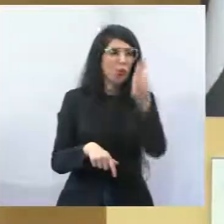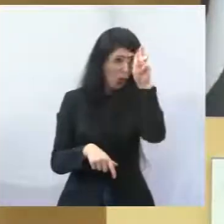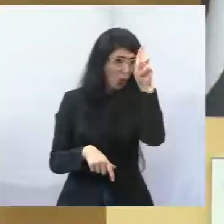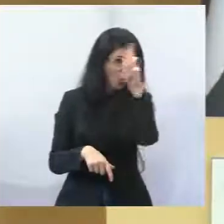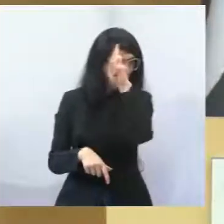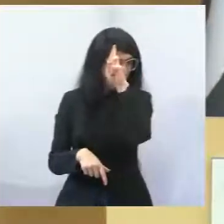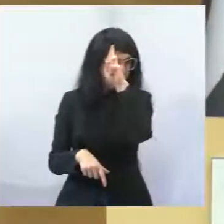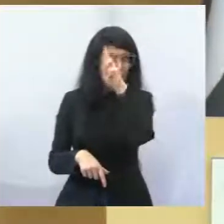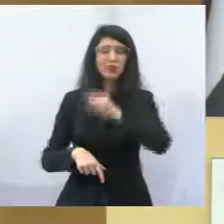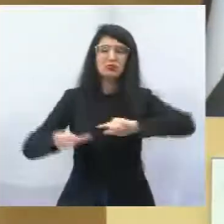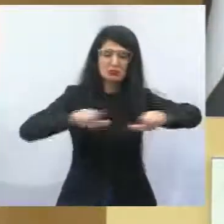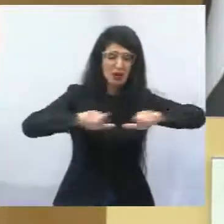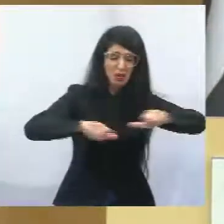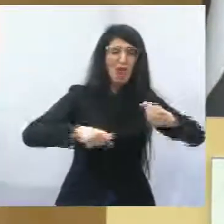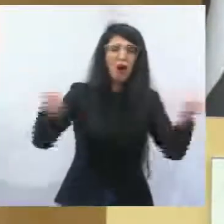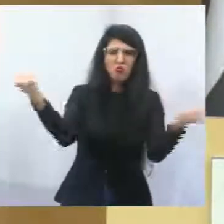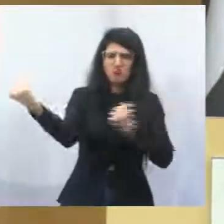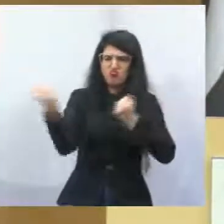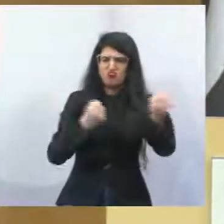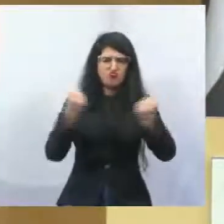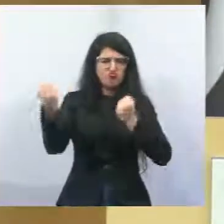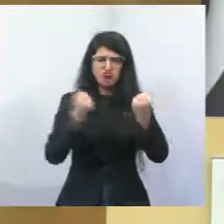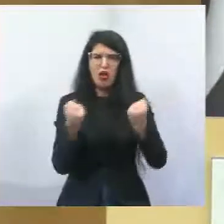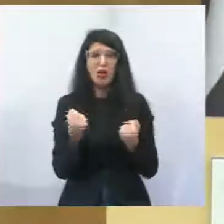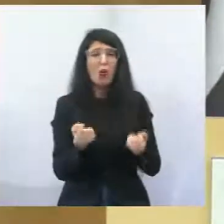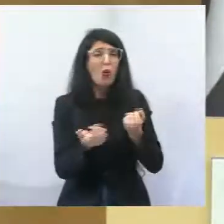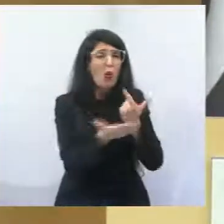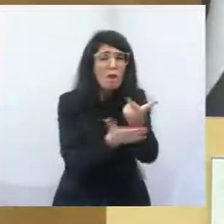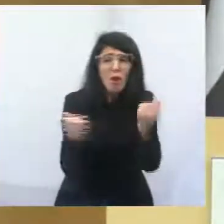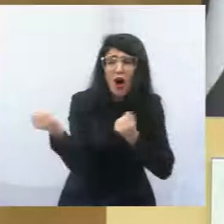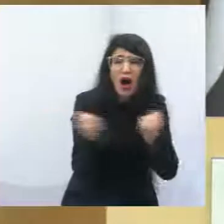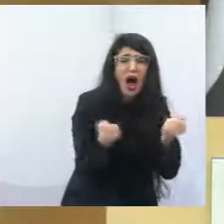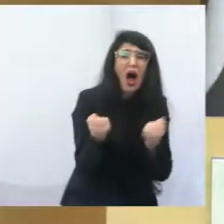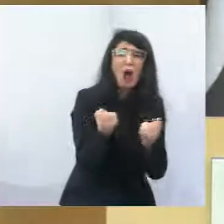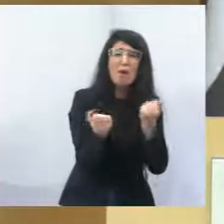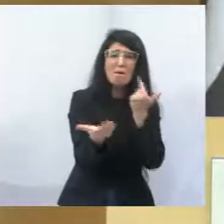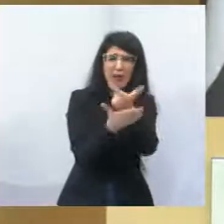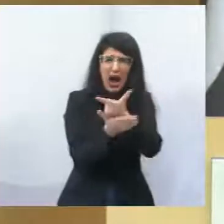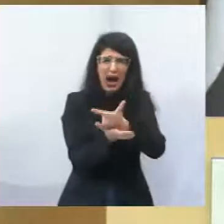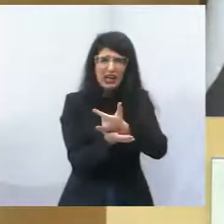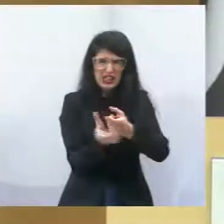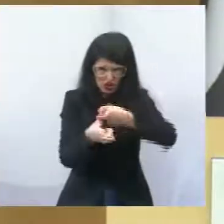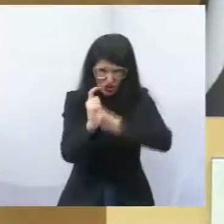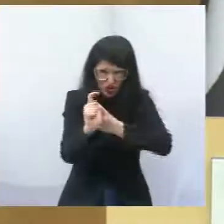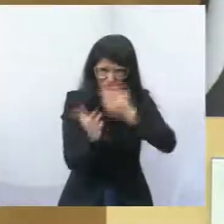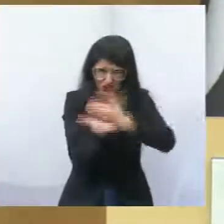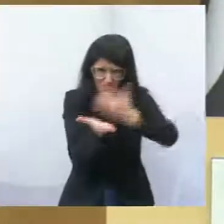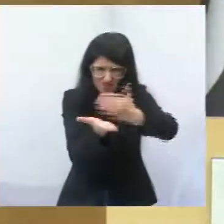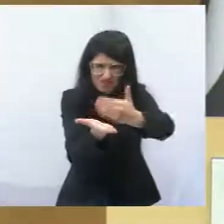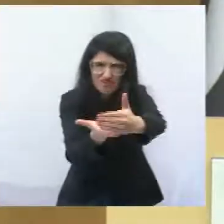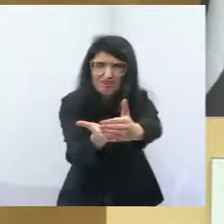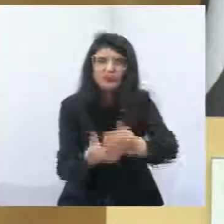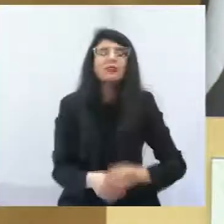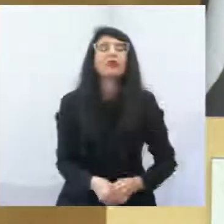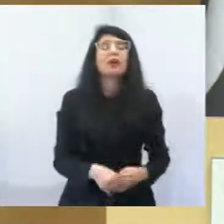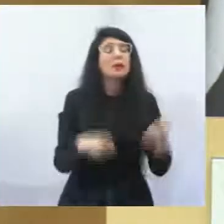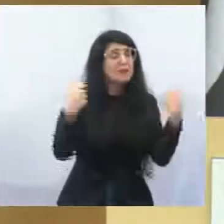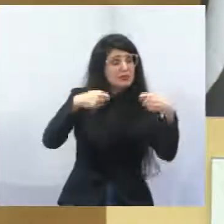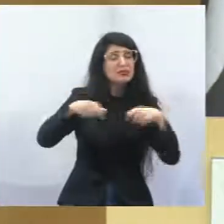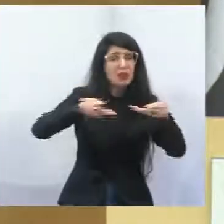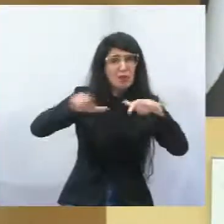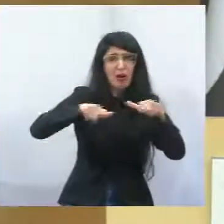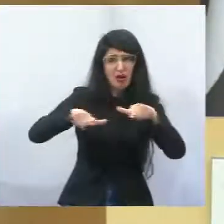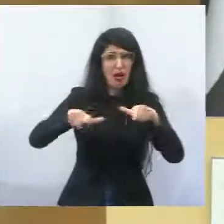aplicativo, comprou um carro parcelado e precisa transportar as pessoas. Não é uma pessoa que